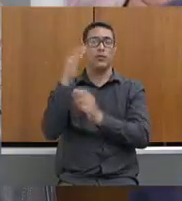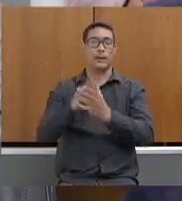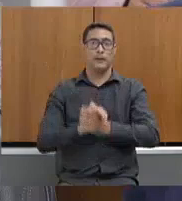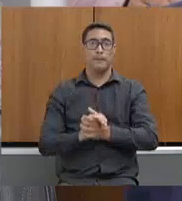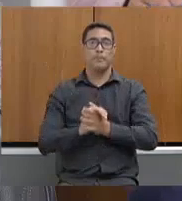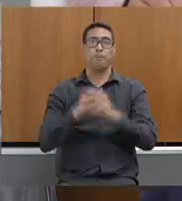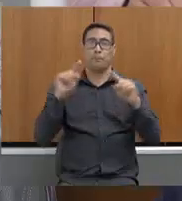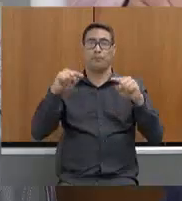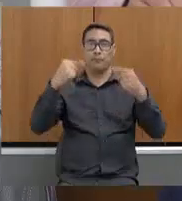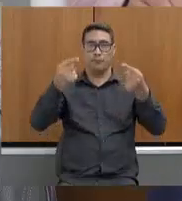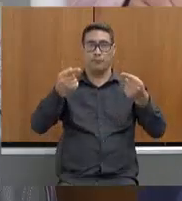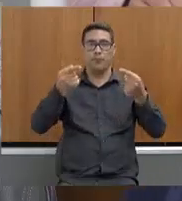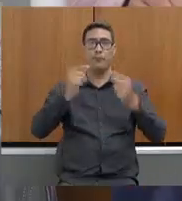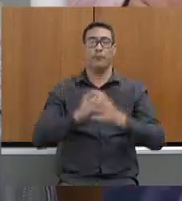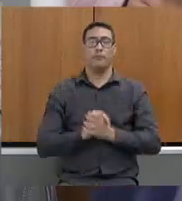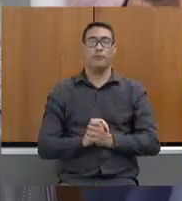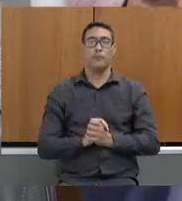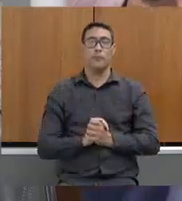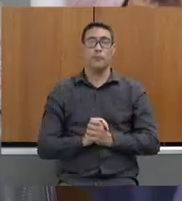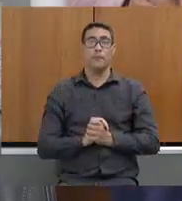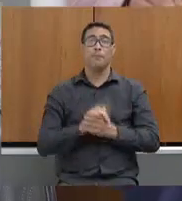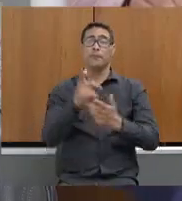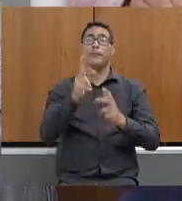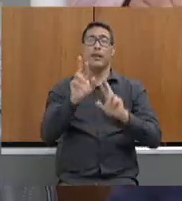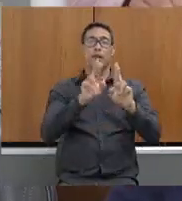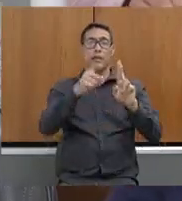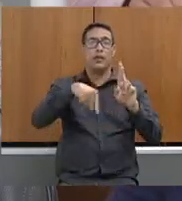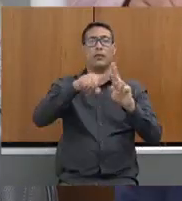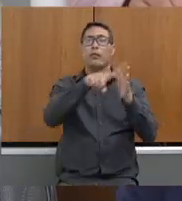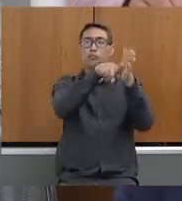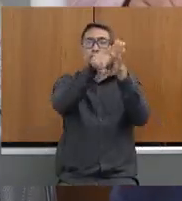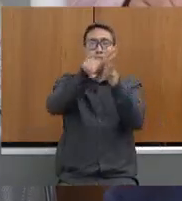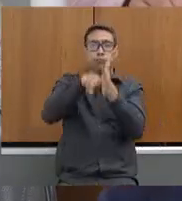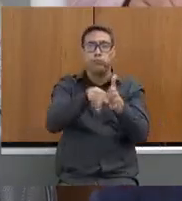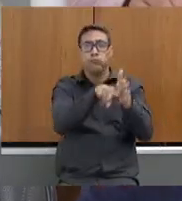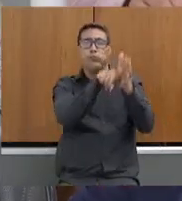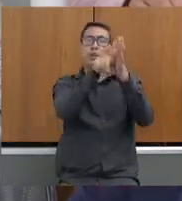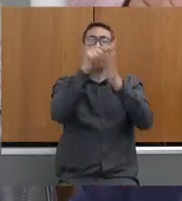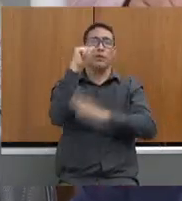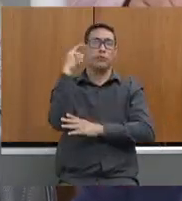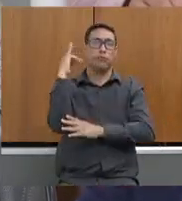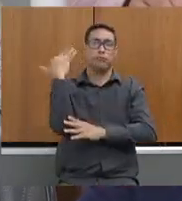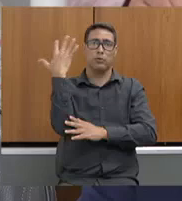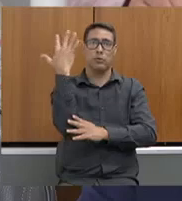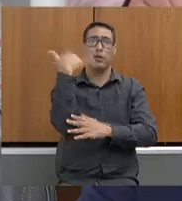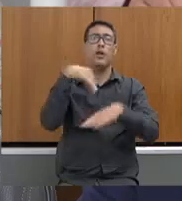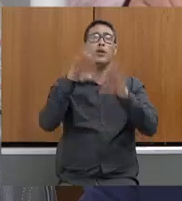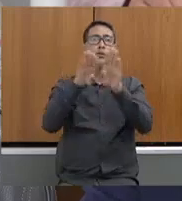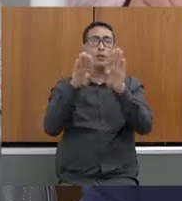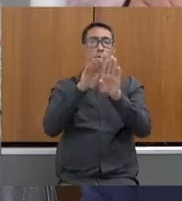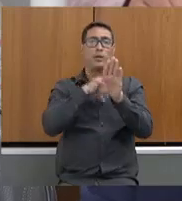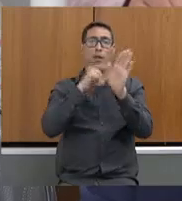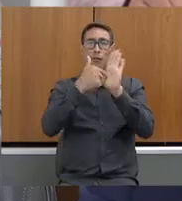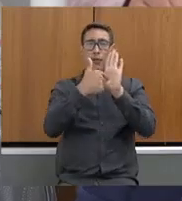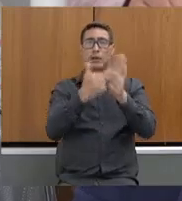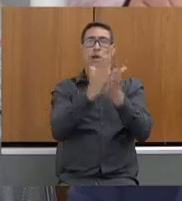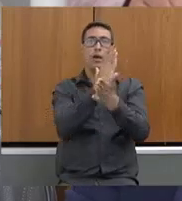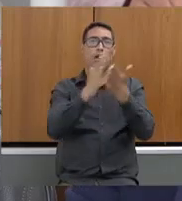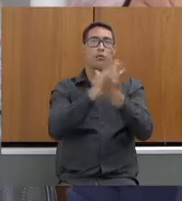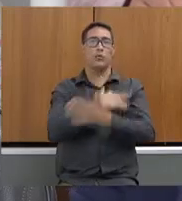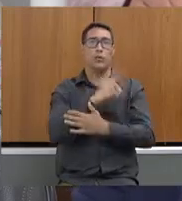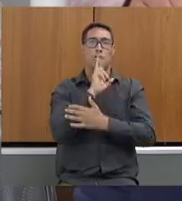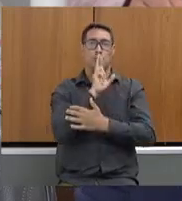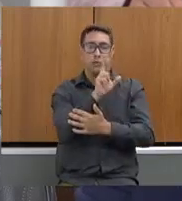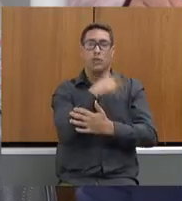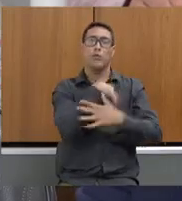próxima, por favor. Em relação à fiscalização ambiental, também estamos apresentando aqui os resultados por